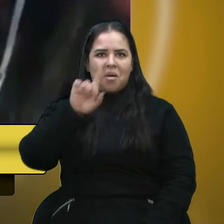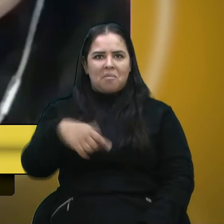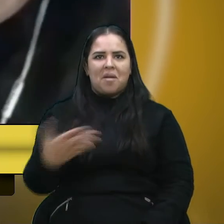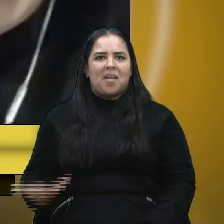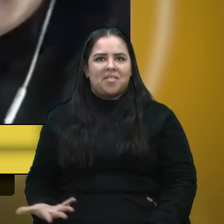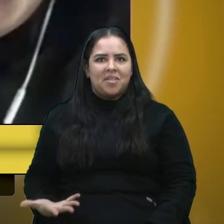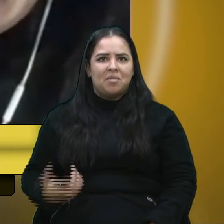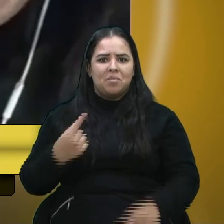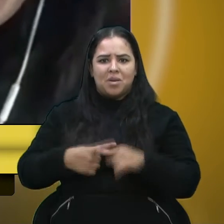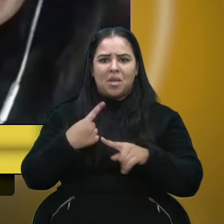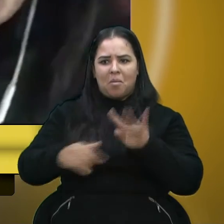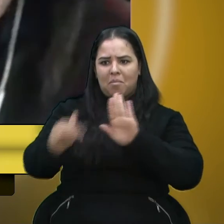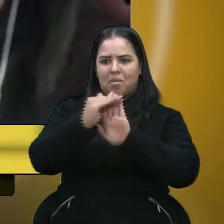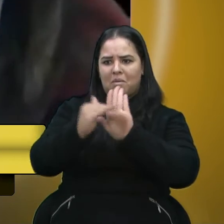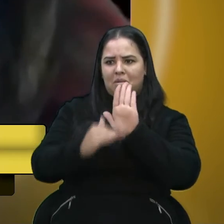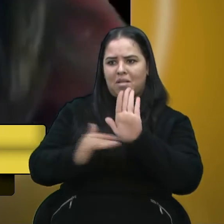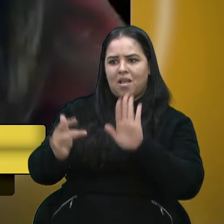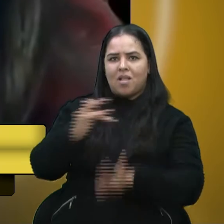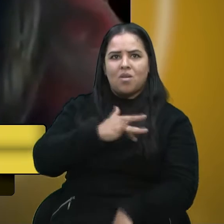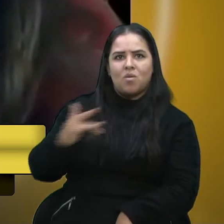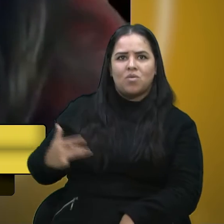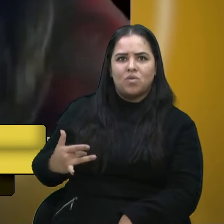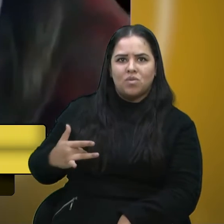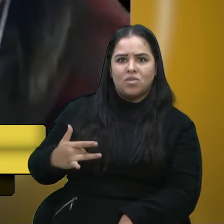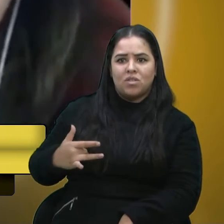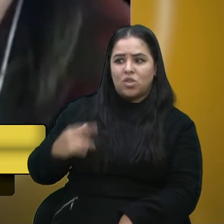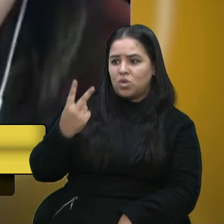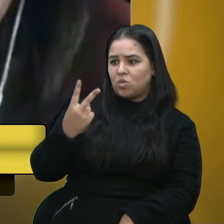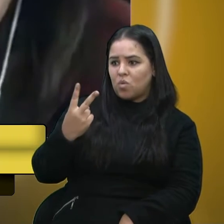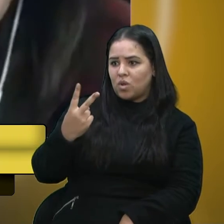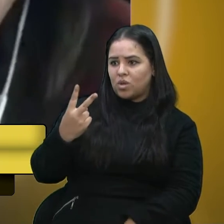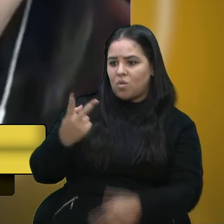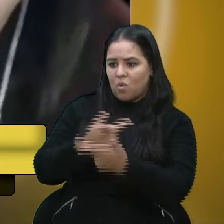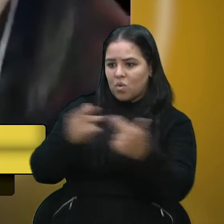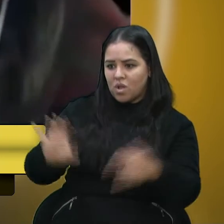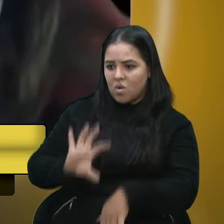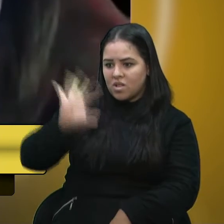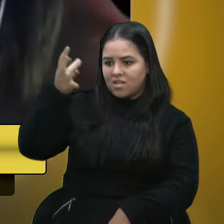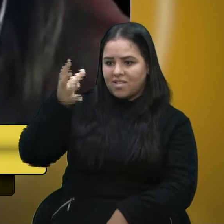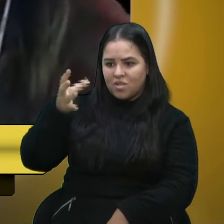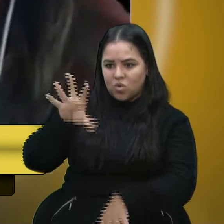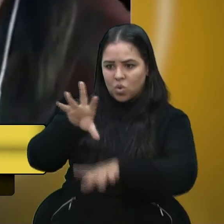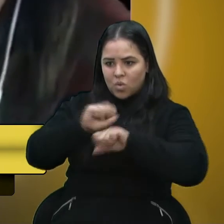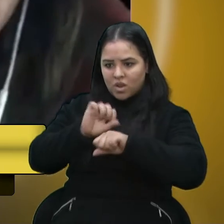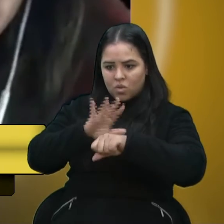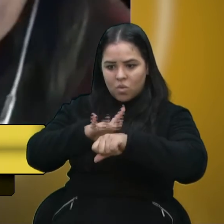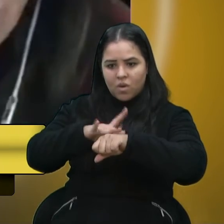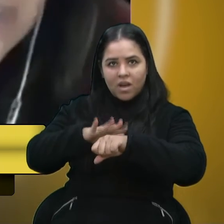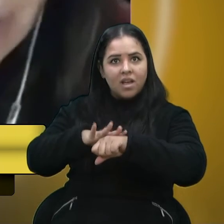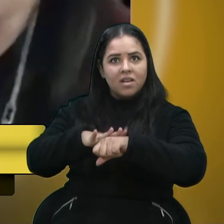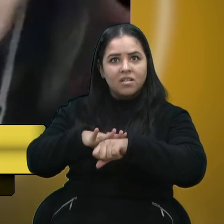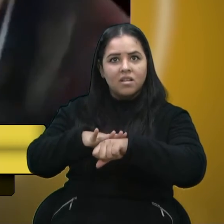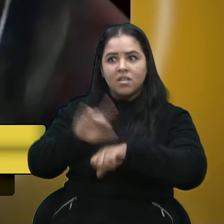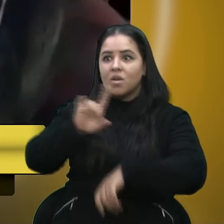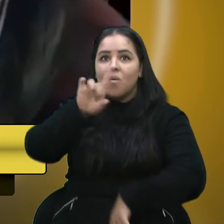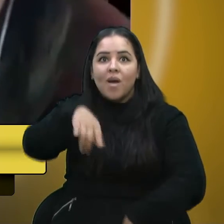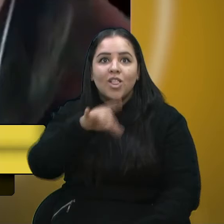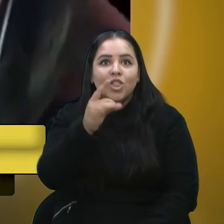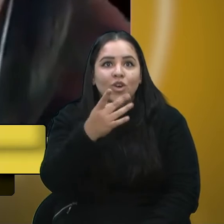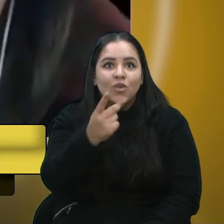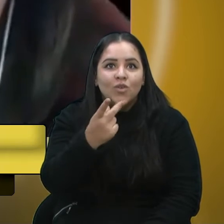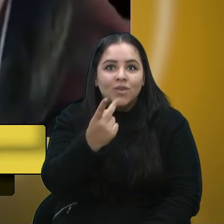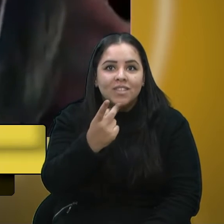o protocolo da vigilância de saúde diz que surto é a partir de dois casos acontecendo num ambiente. Então, não é doze casos, é dois